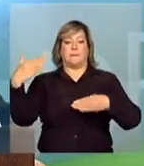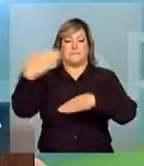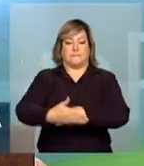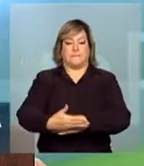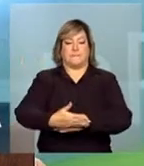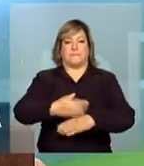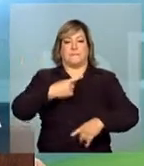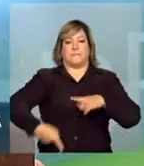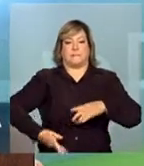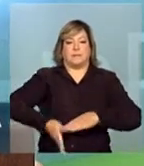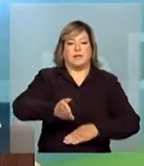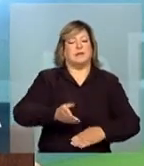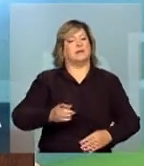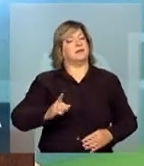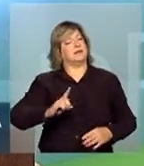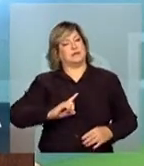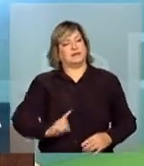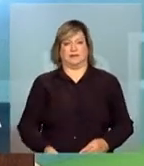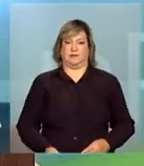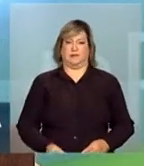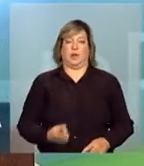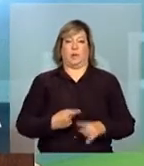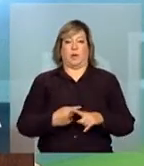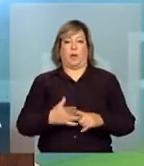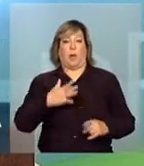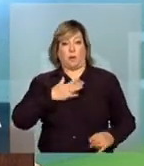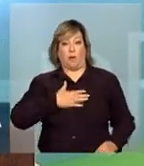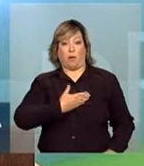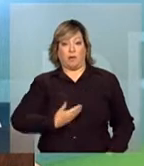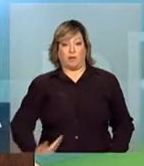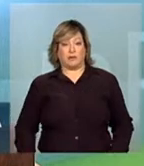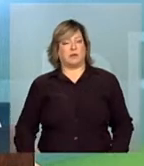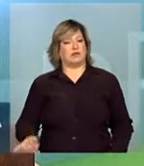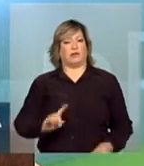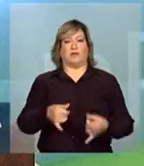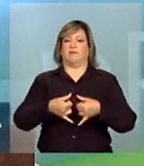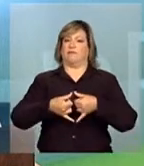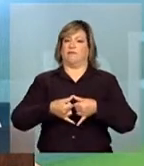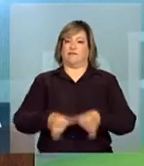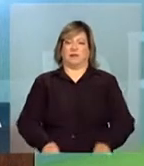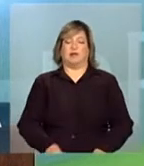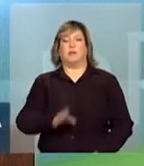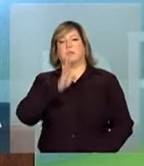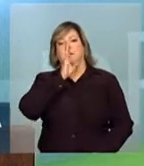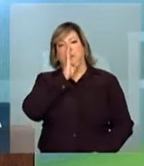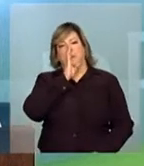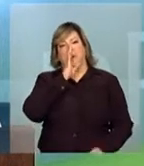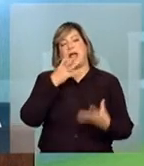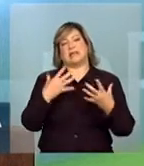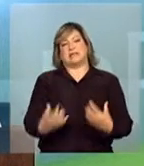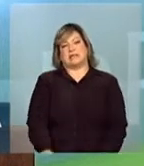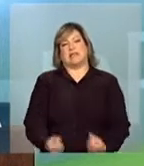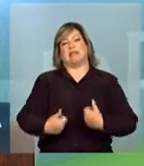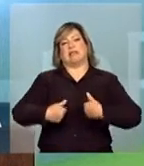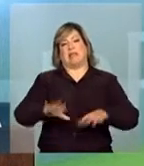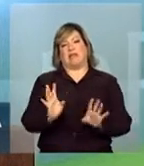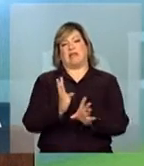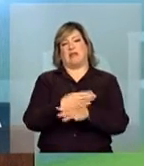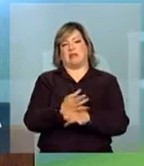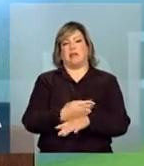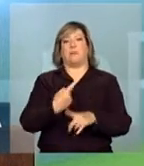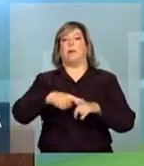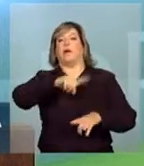o meu governo não ficará ficará quieto perante processos de